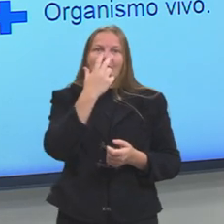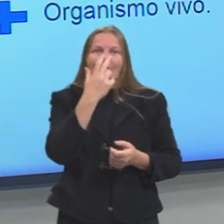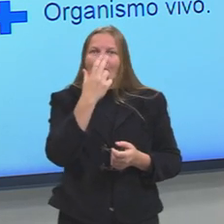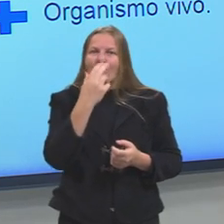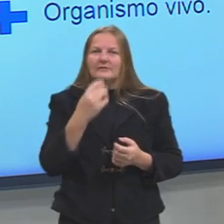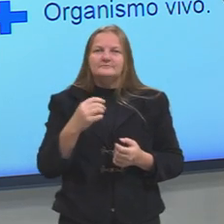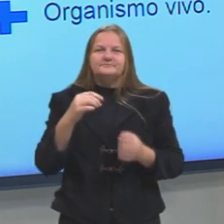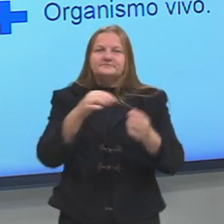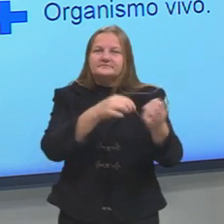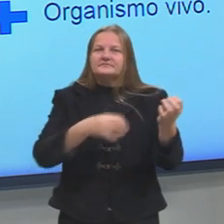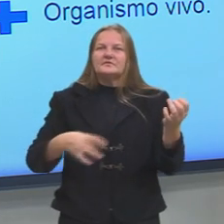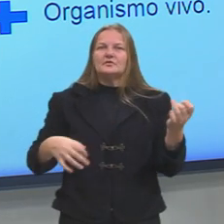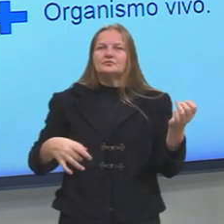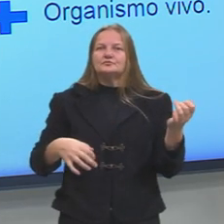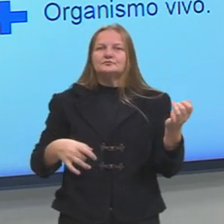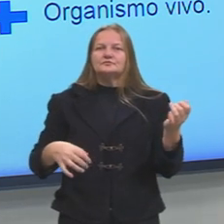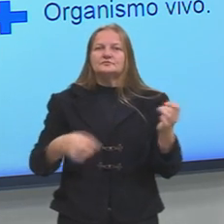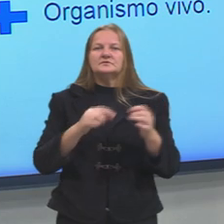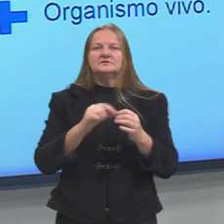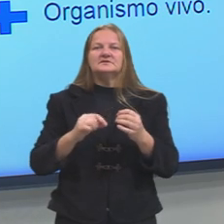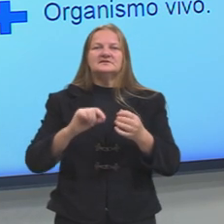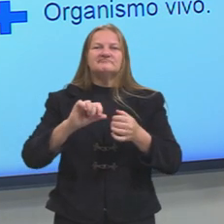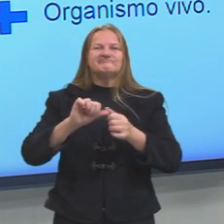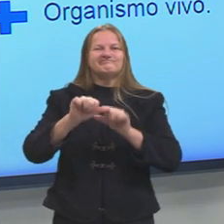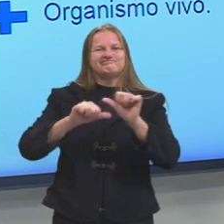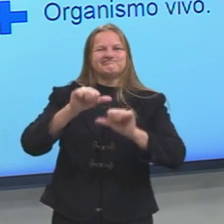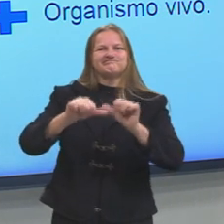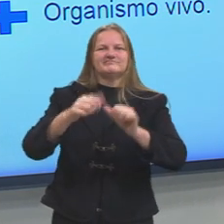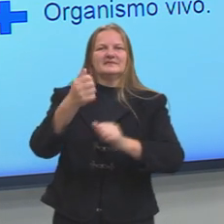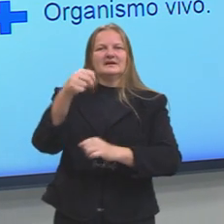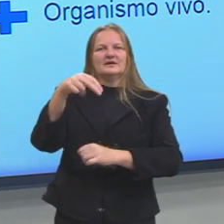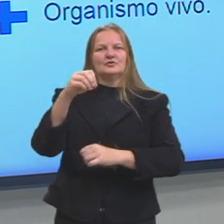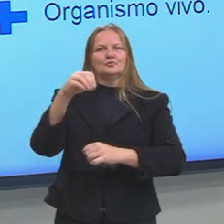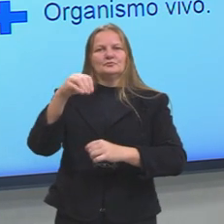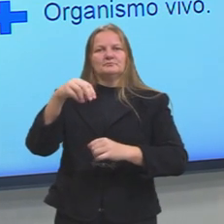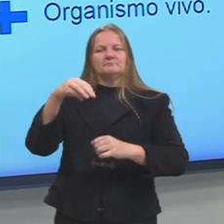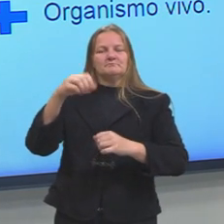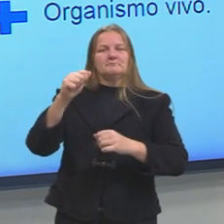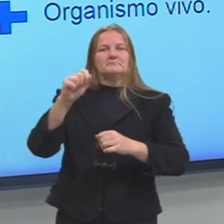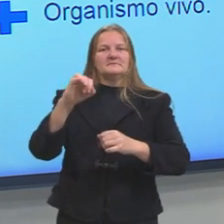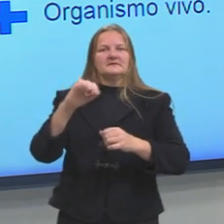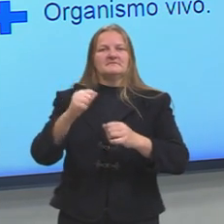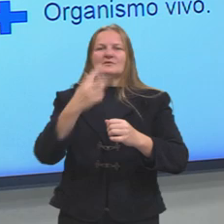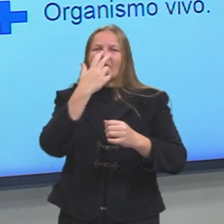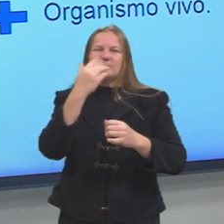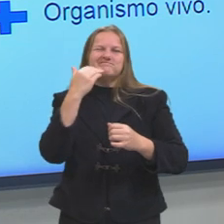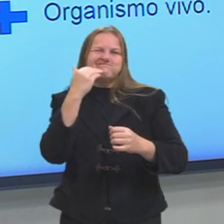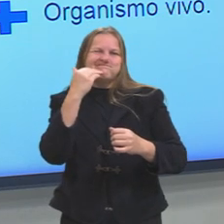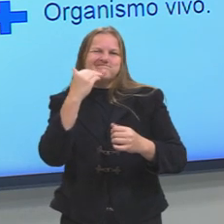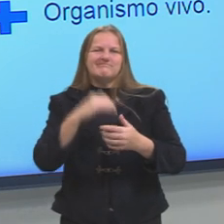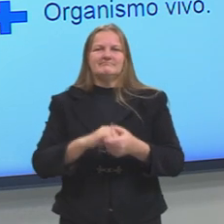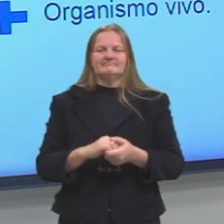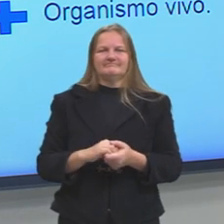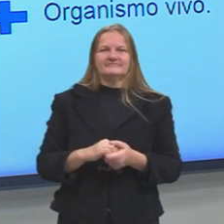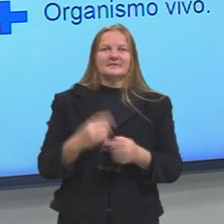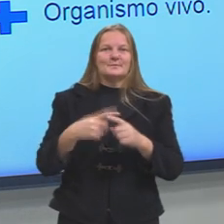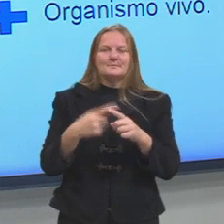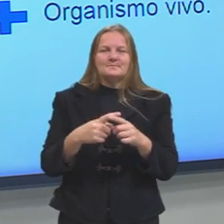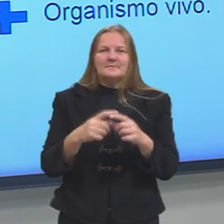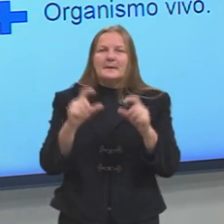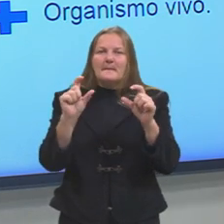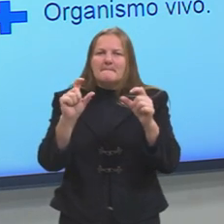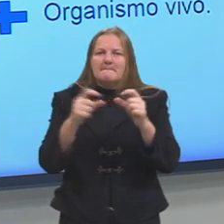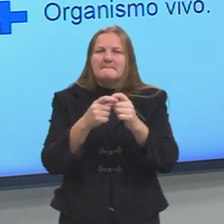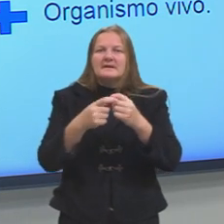Quando a corda quiser fazer outra coisa, isso é uma anomia. A função dela já está determinada. A função da peça